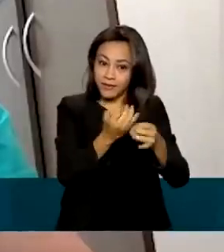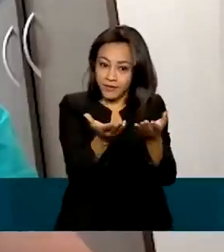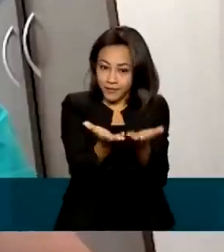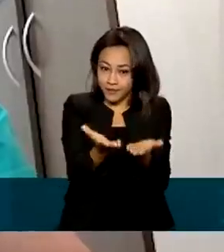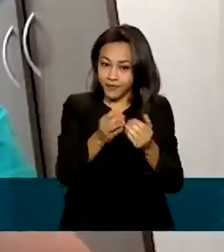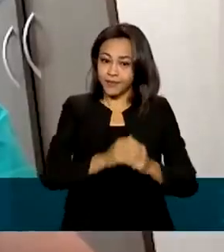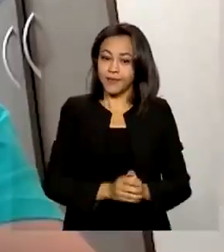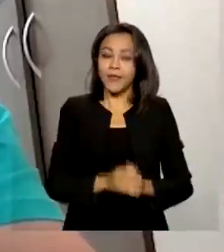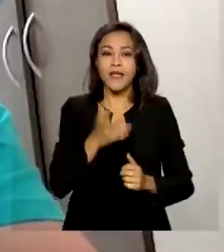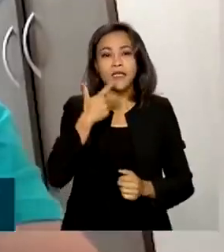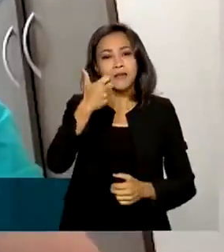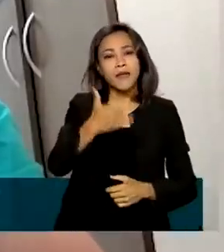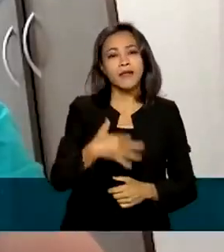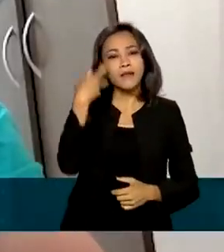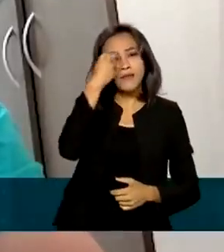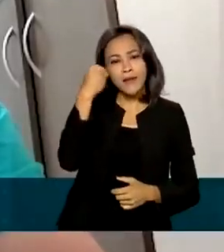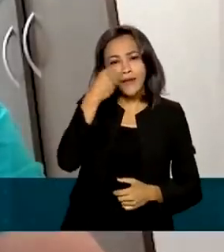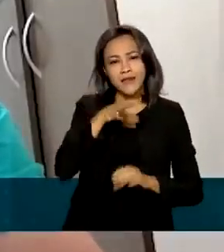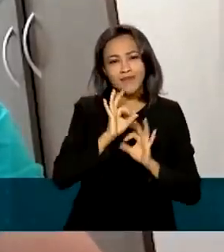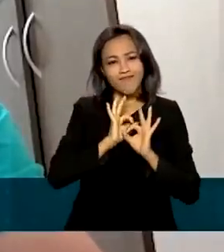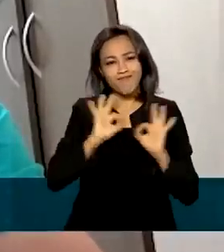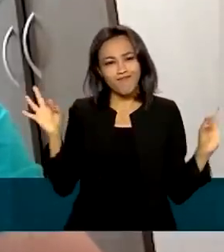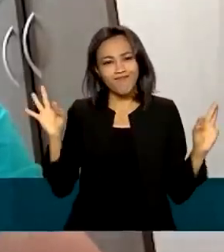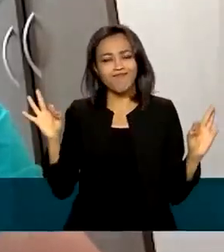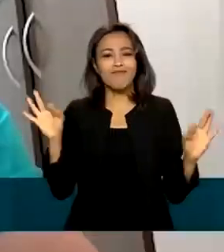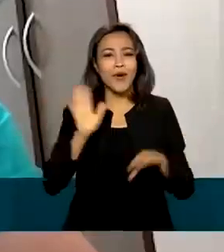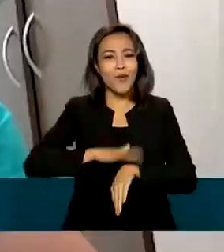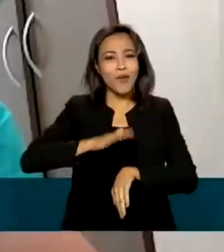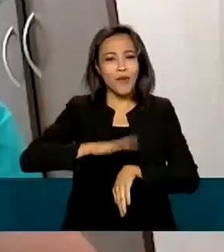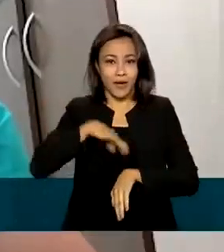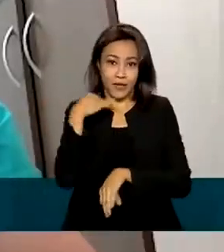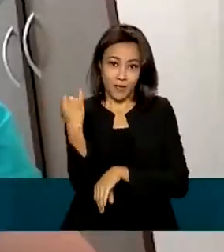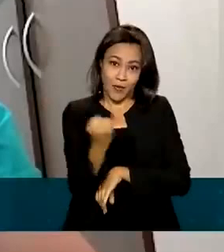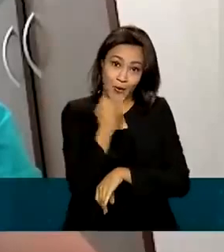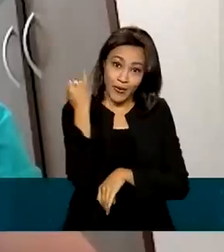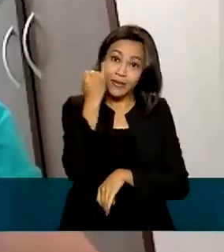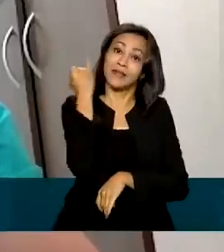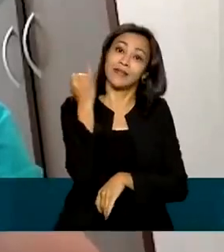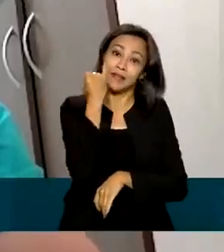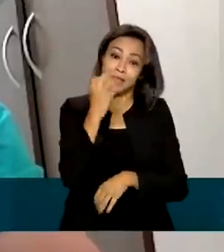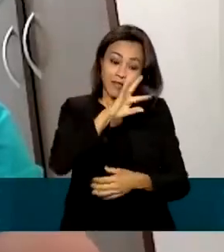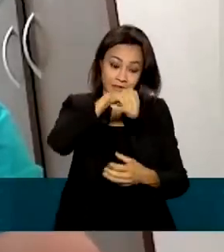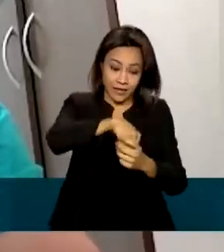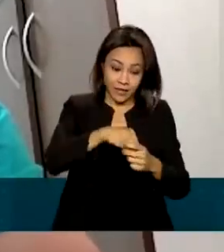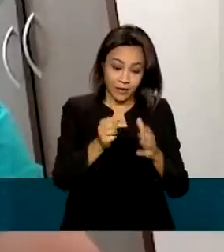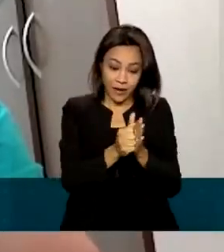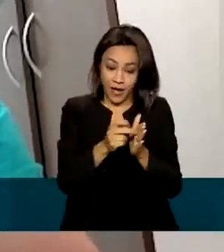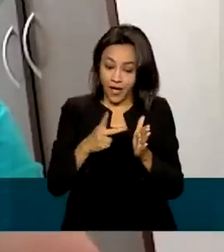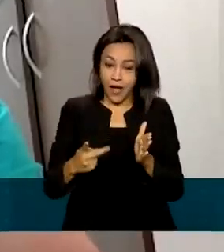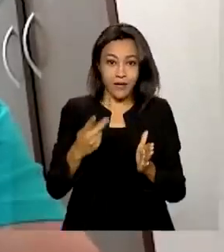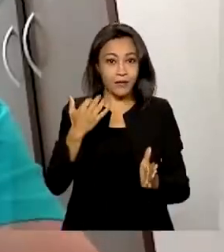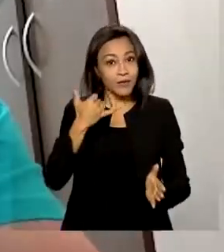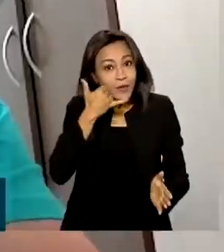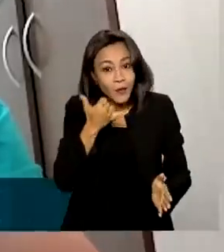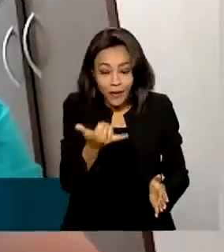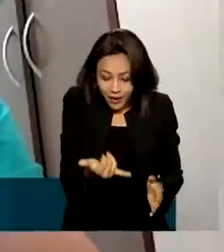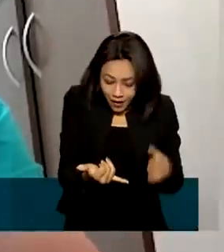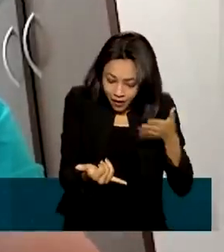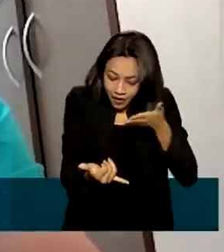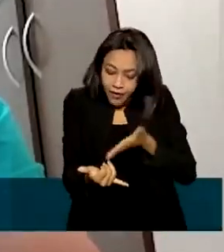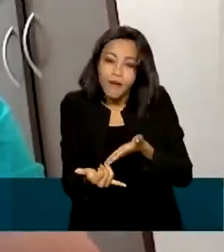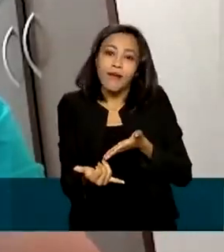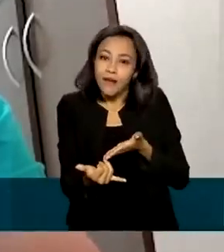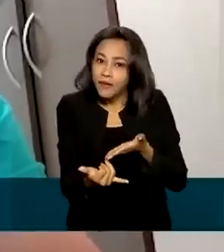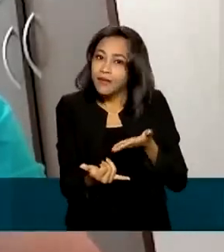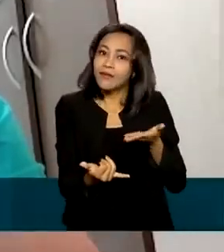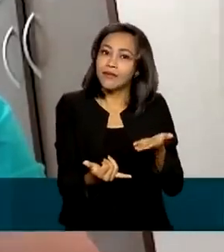experiência fantástica de ter um documento tão importante dentro do próprio aplicativo, dentro do meu celular, um aparelho